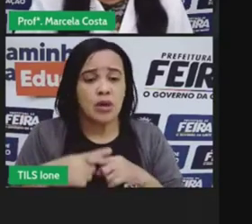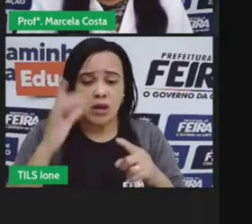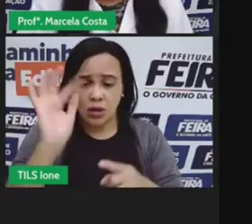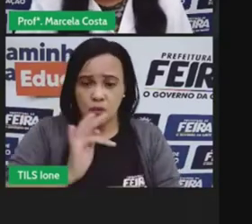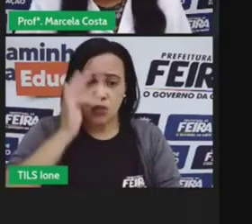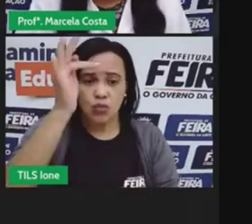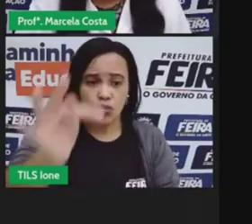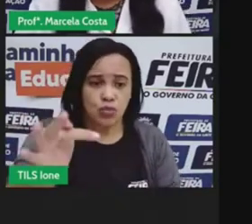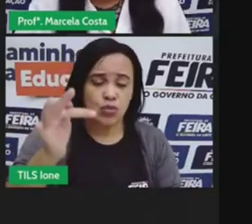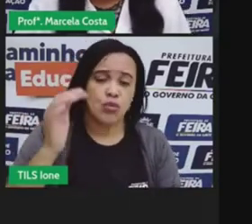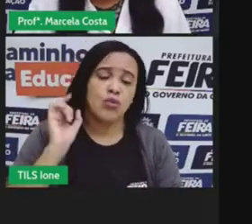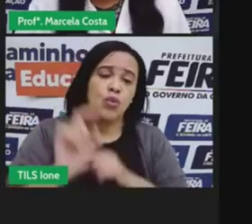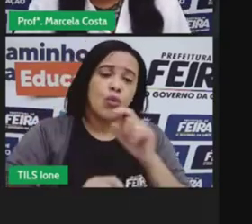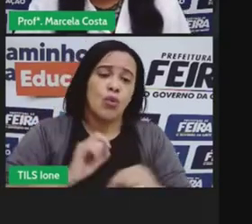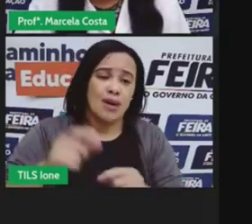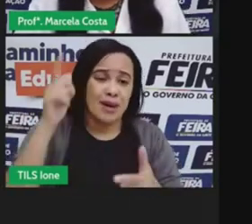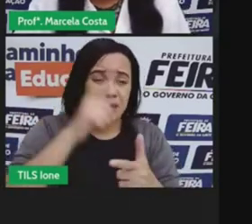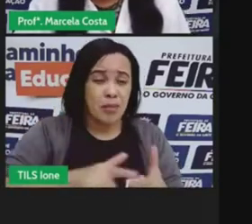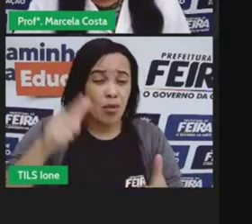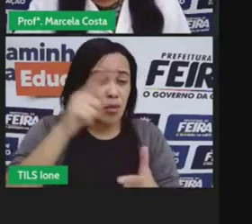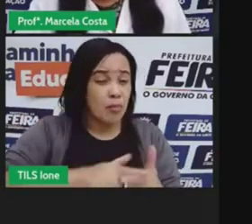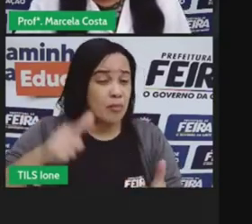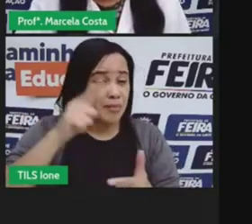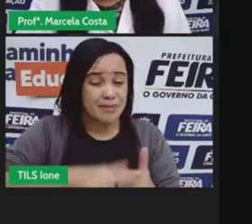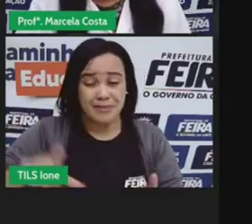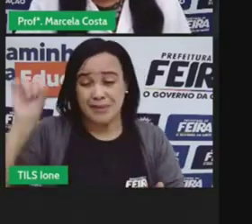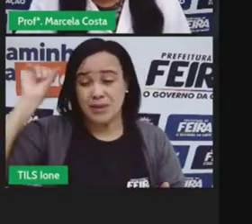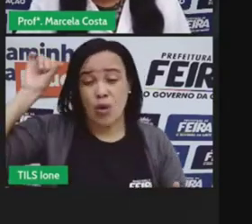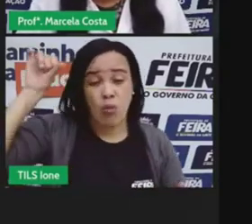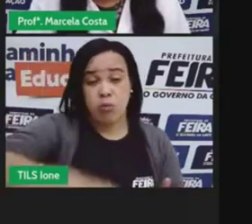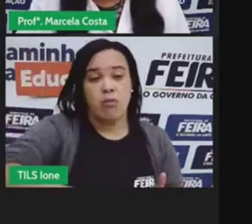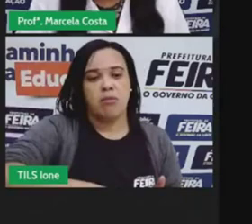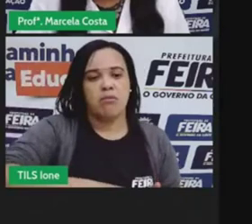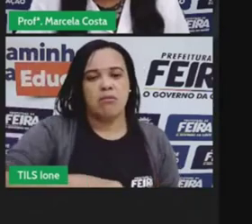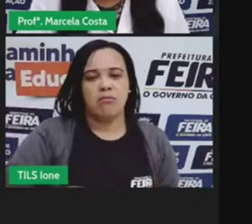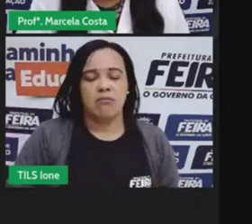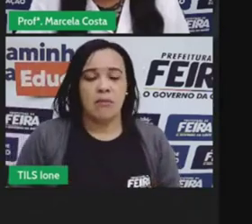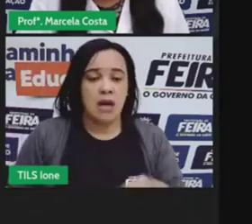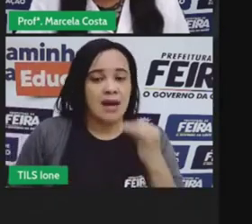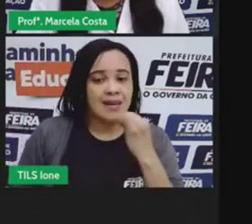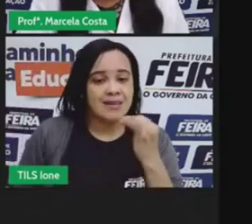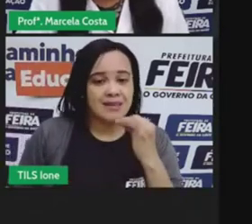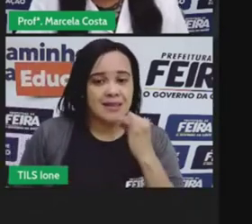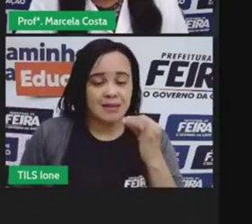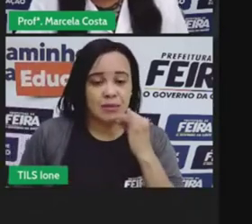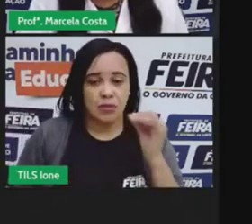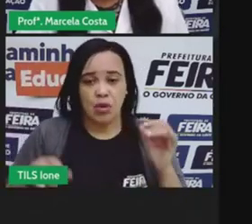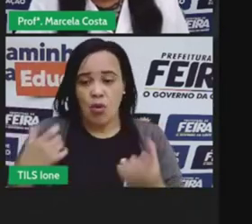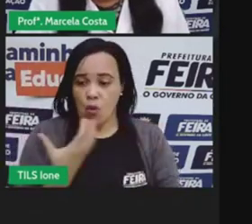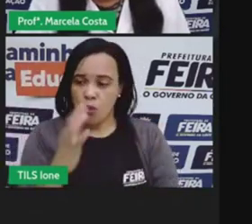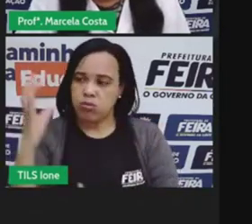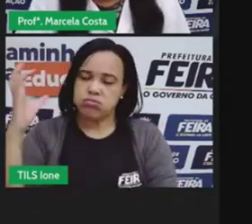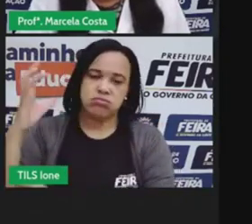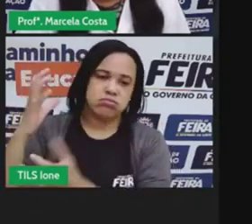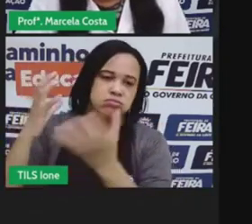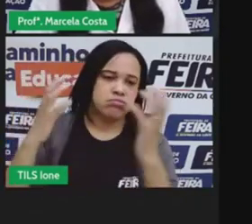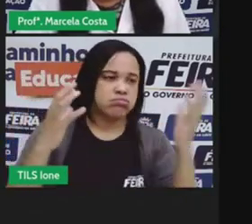aumento da degradação ambiental porque toda vez que a gente vai